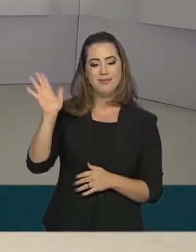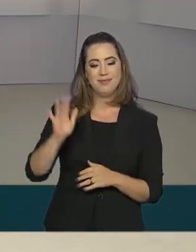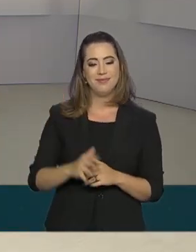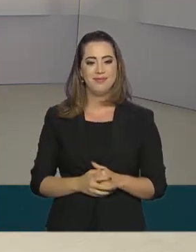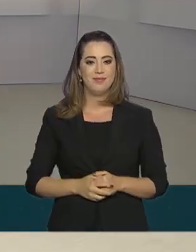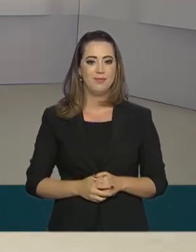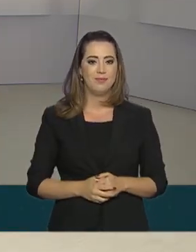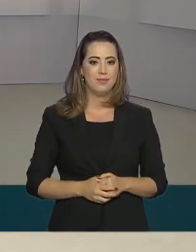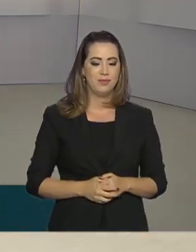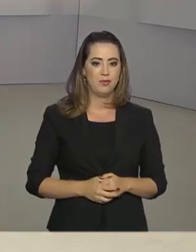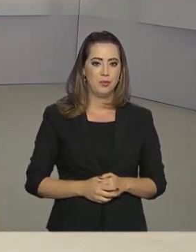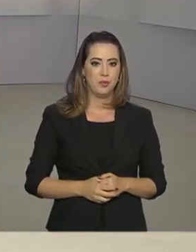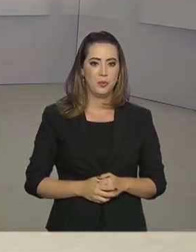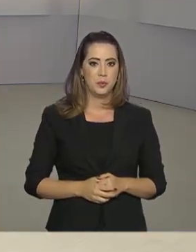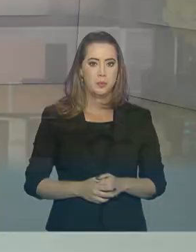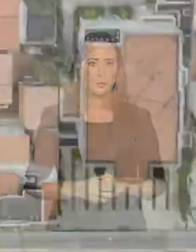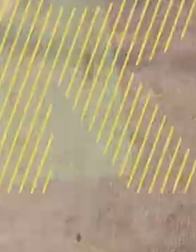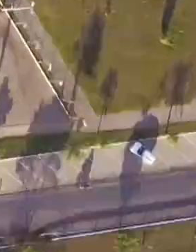Até a próxima edição.